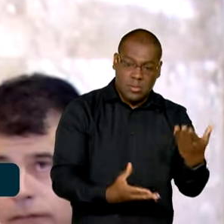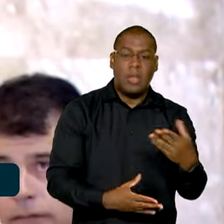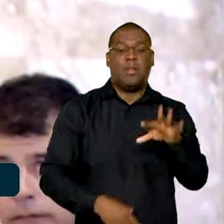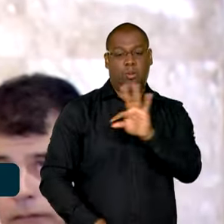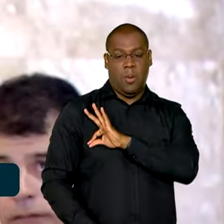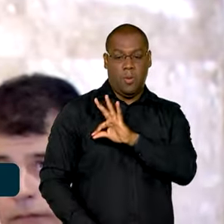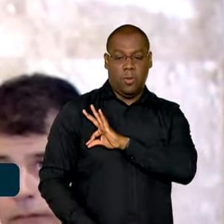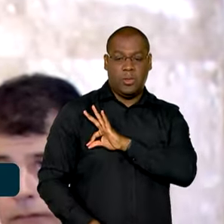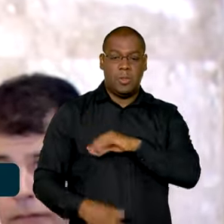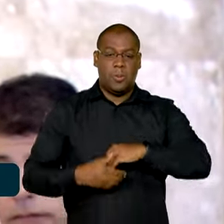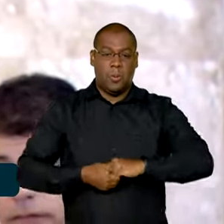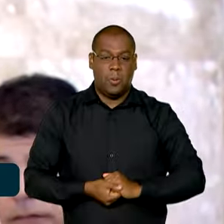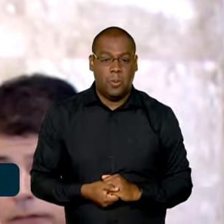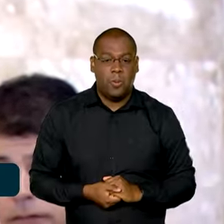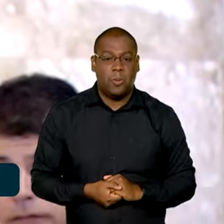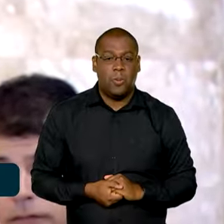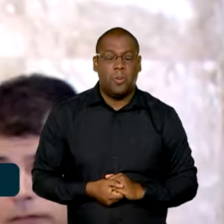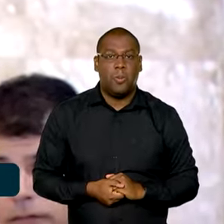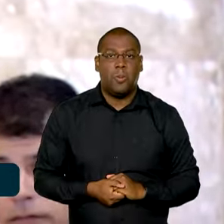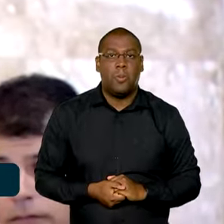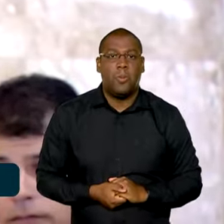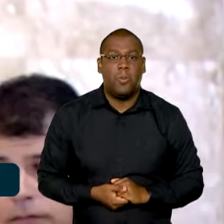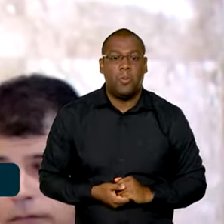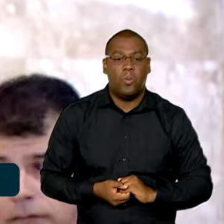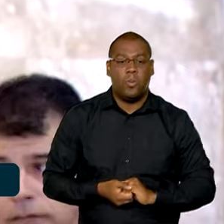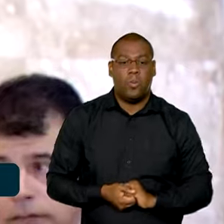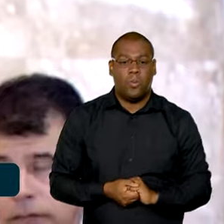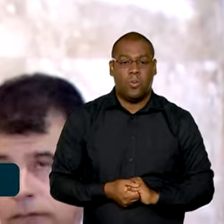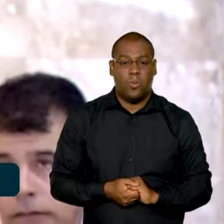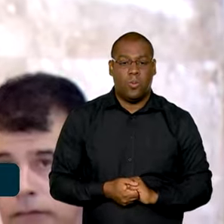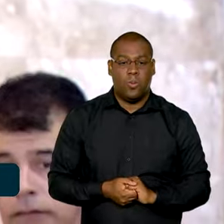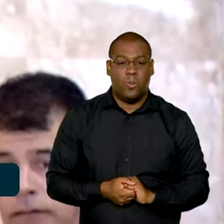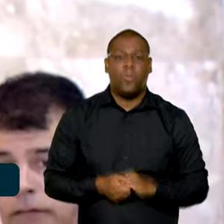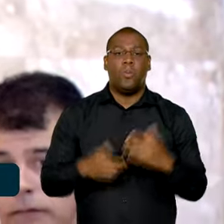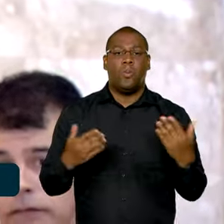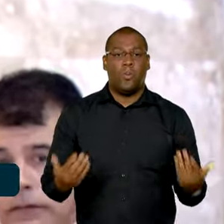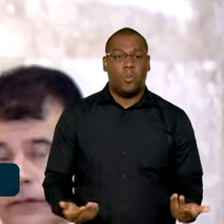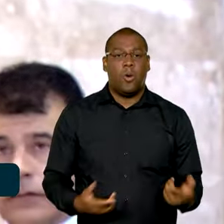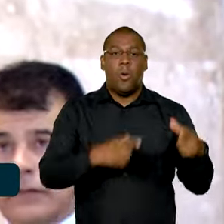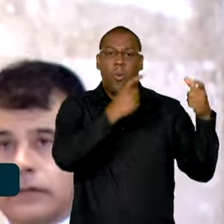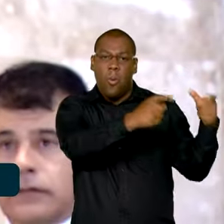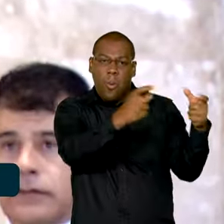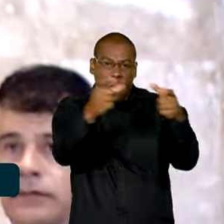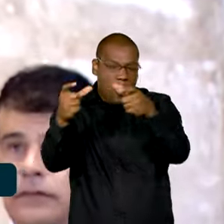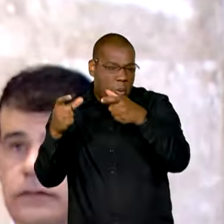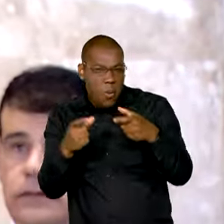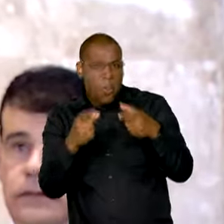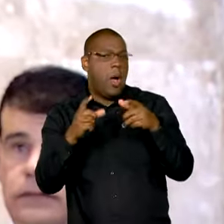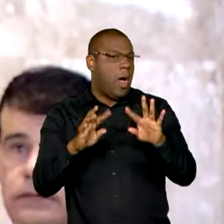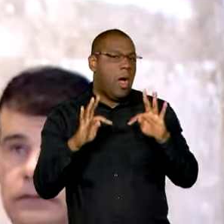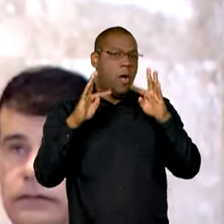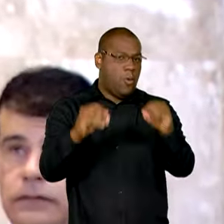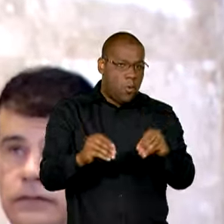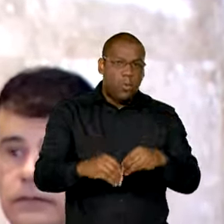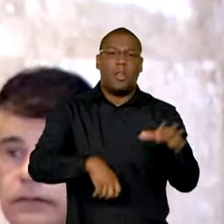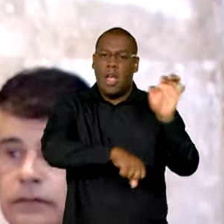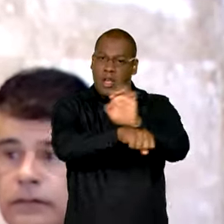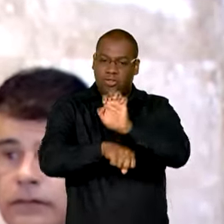temos feito com todos, todas as unidades da federação, com todos os estados.